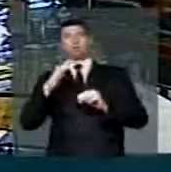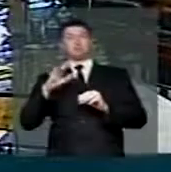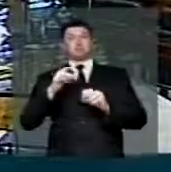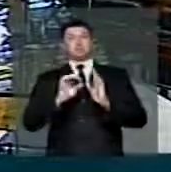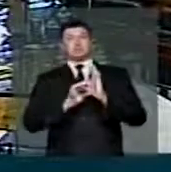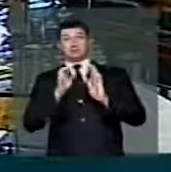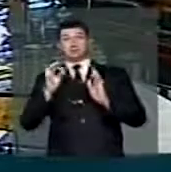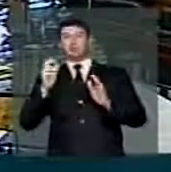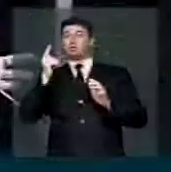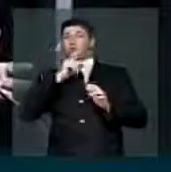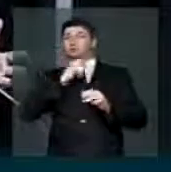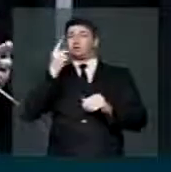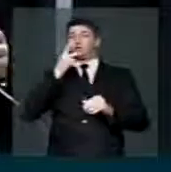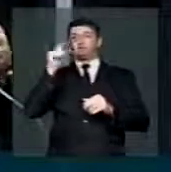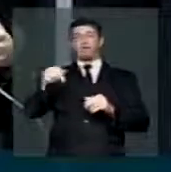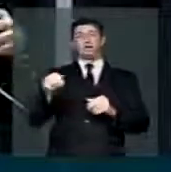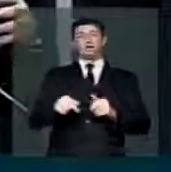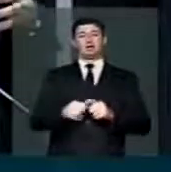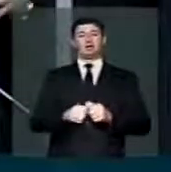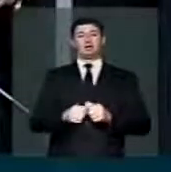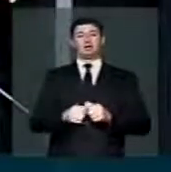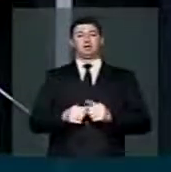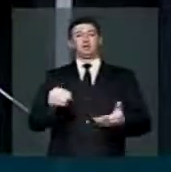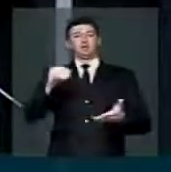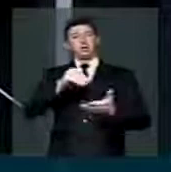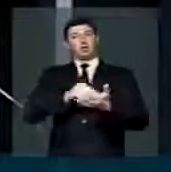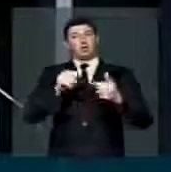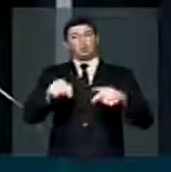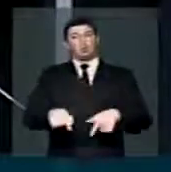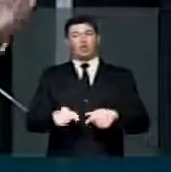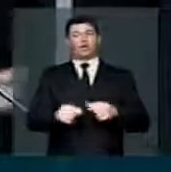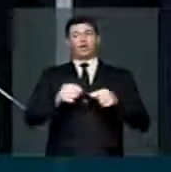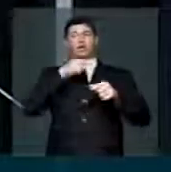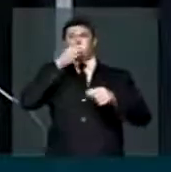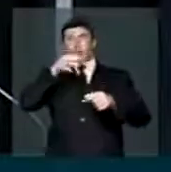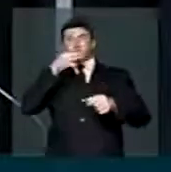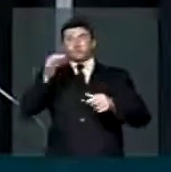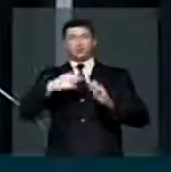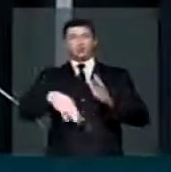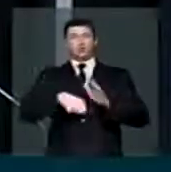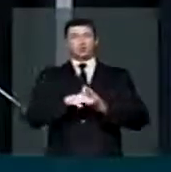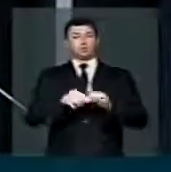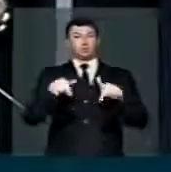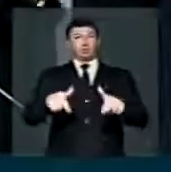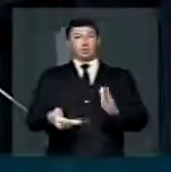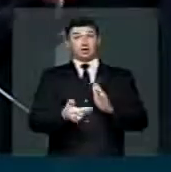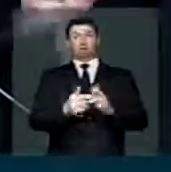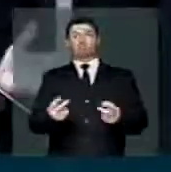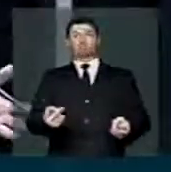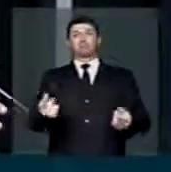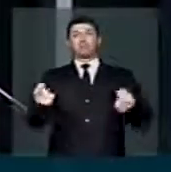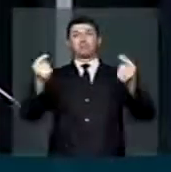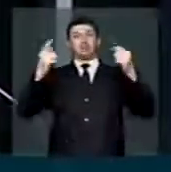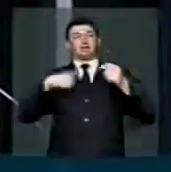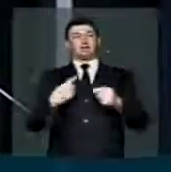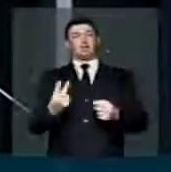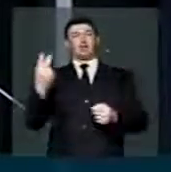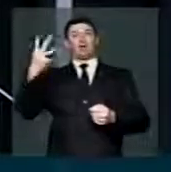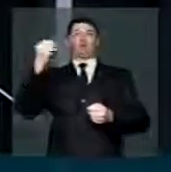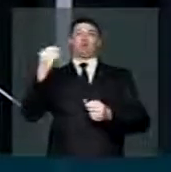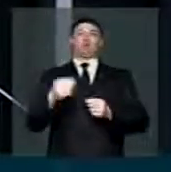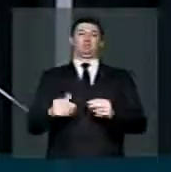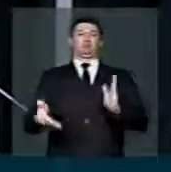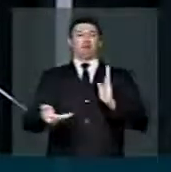inscritos, que usam a palavra para colocar aqui os seus pontos de vista. A Casa está rica em matérias hoje, tanto